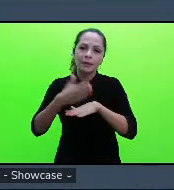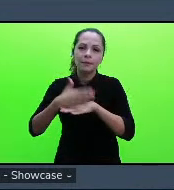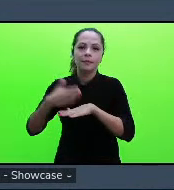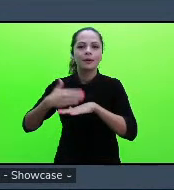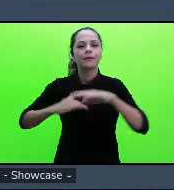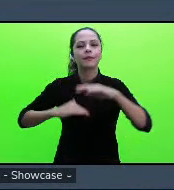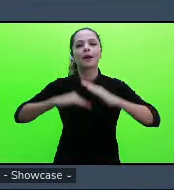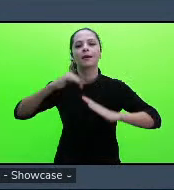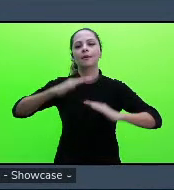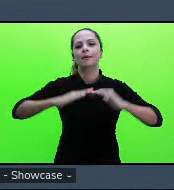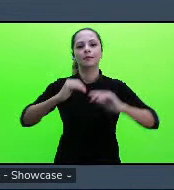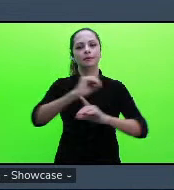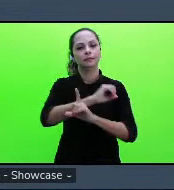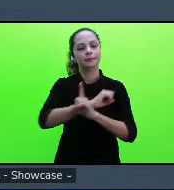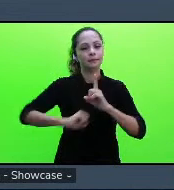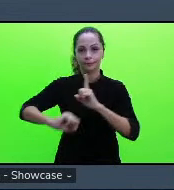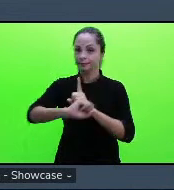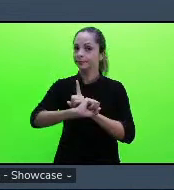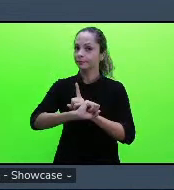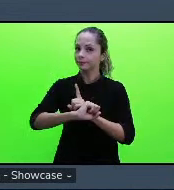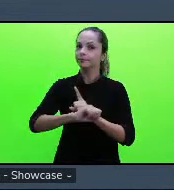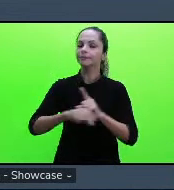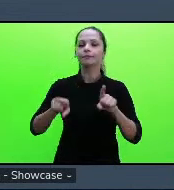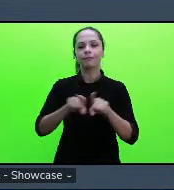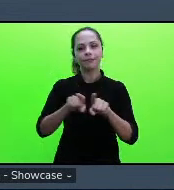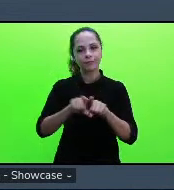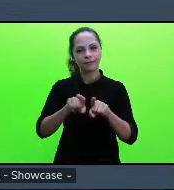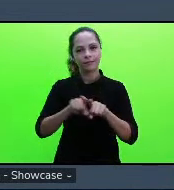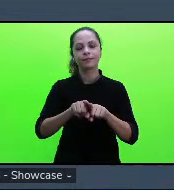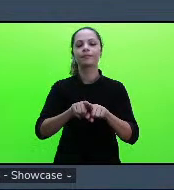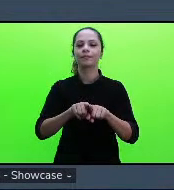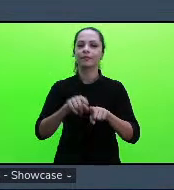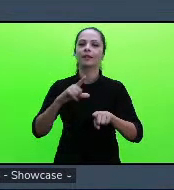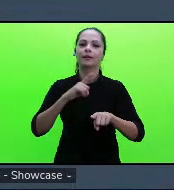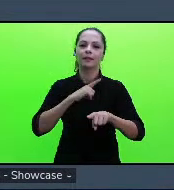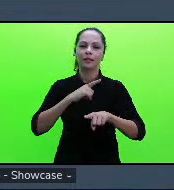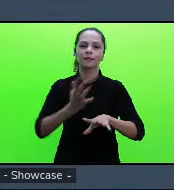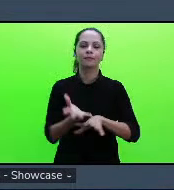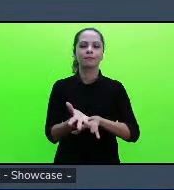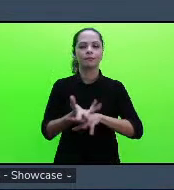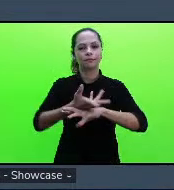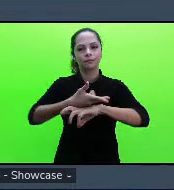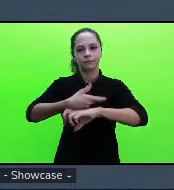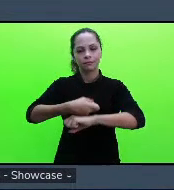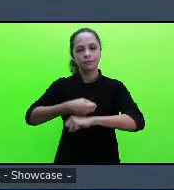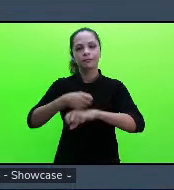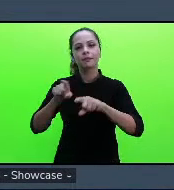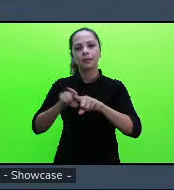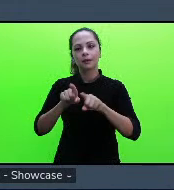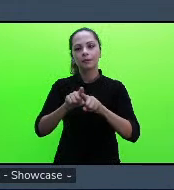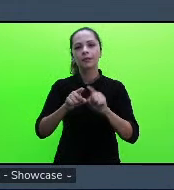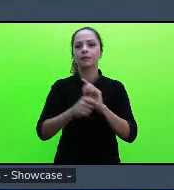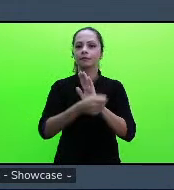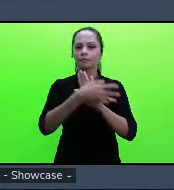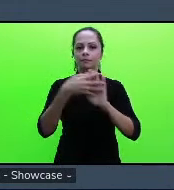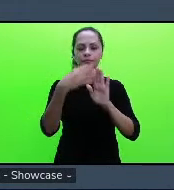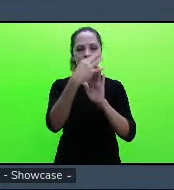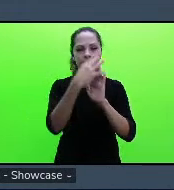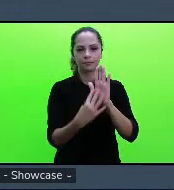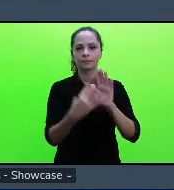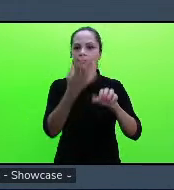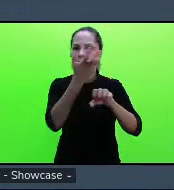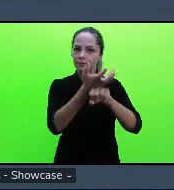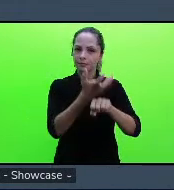como as ações transversais e disciplinas curriculares que visam o desenvolvimento de relações